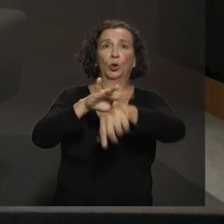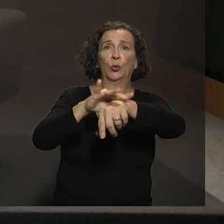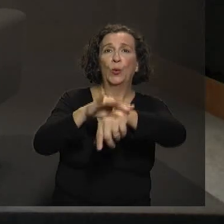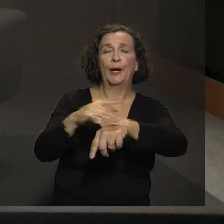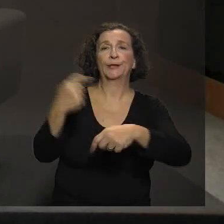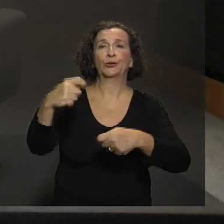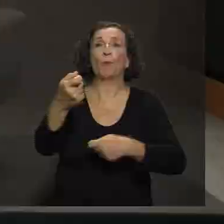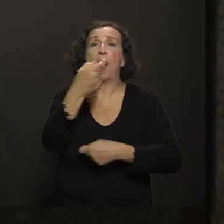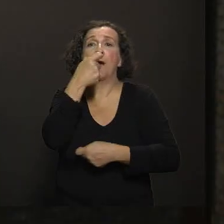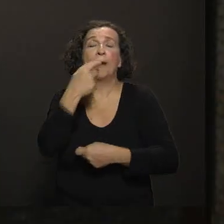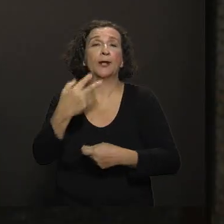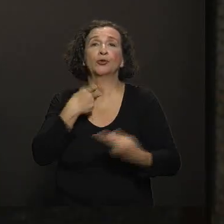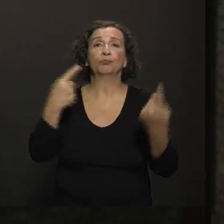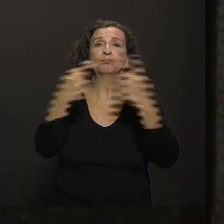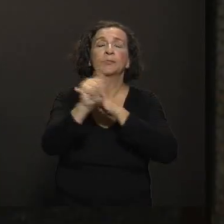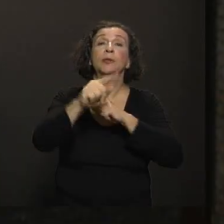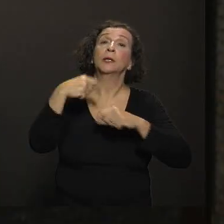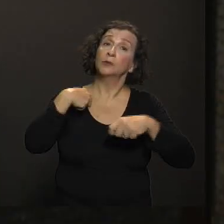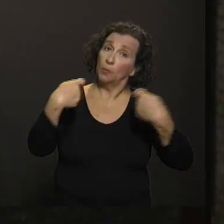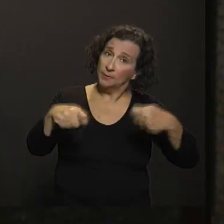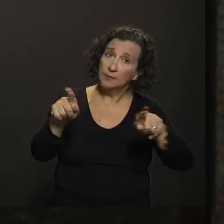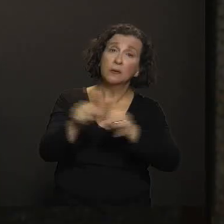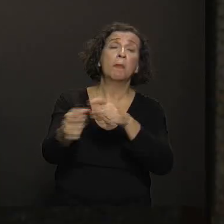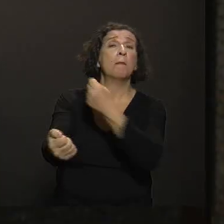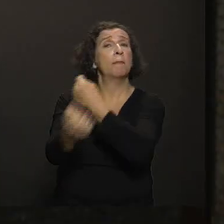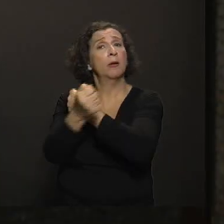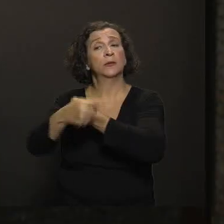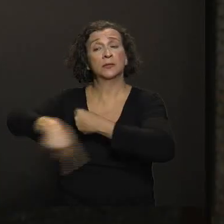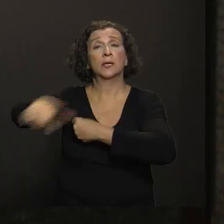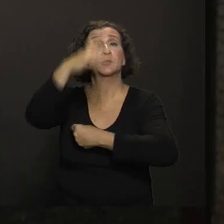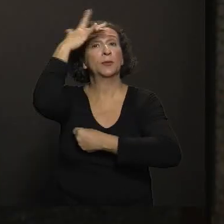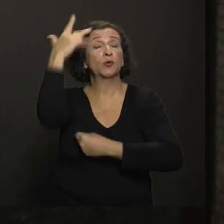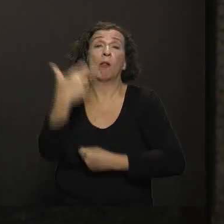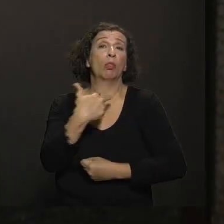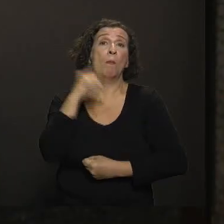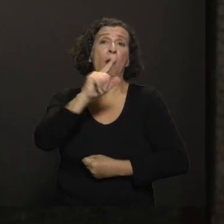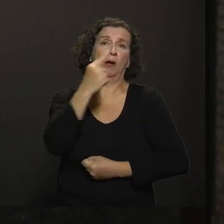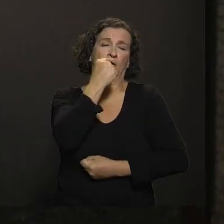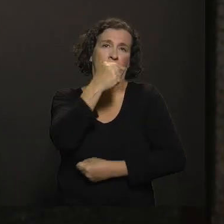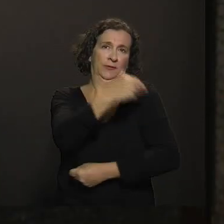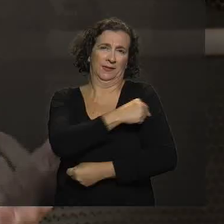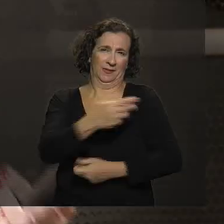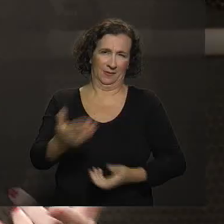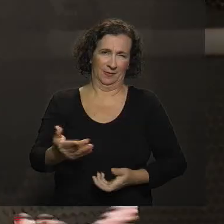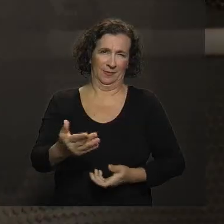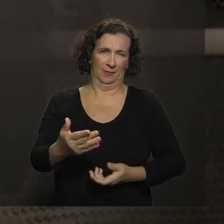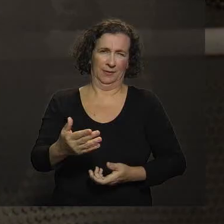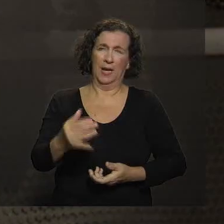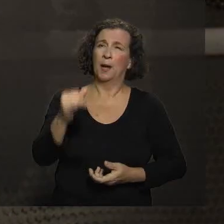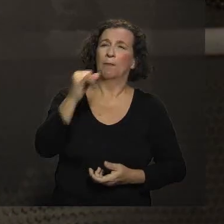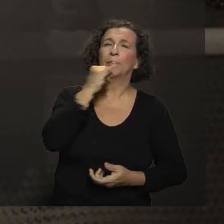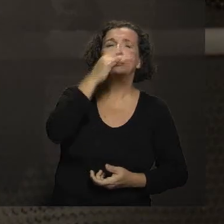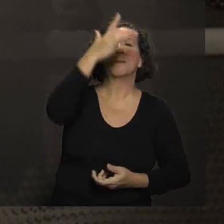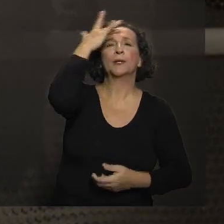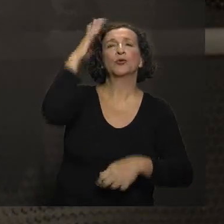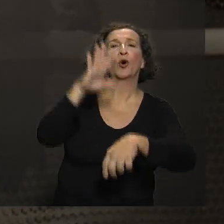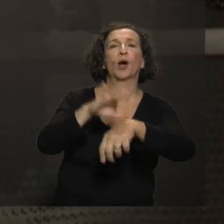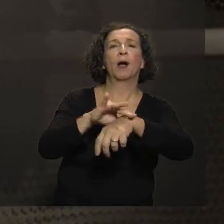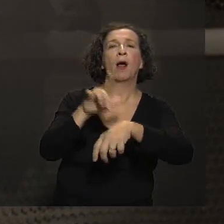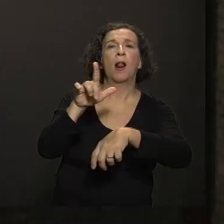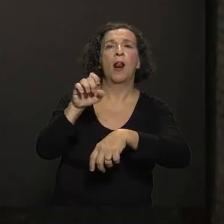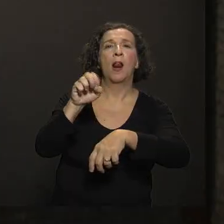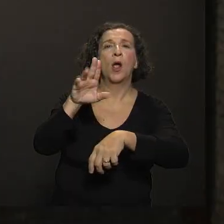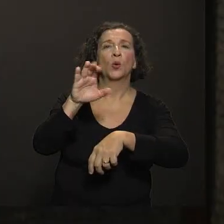por tomar medicamento. Então, você também tem que proteger essas pessoas que têm contraindicação à vacina. Por exemplo, pessoas com leucemia. Pessoas com